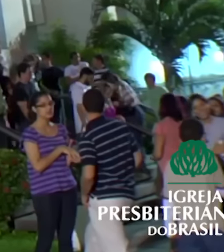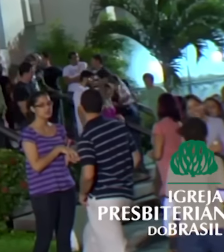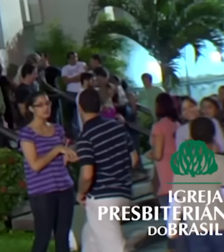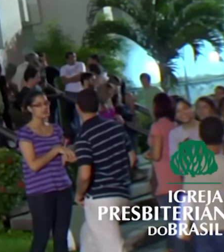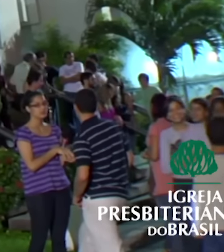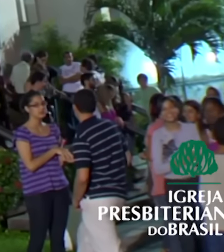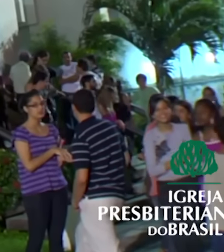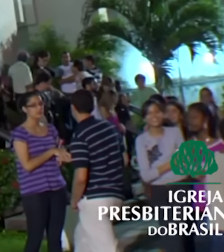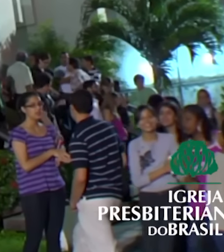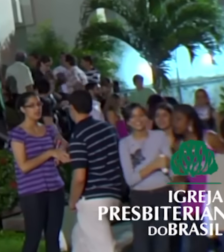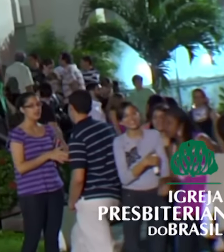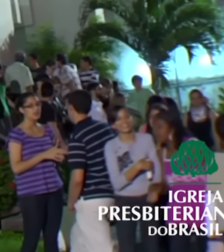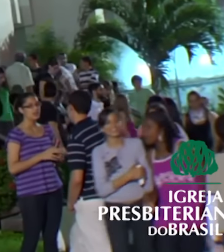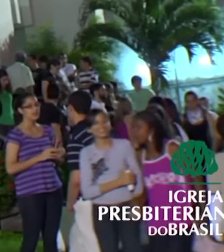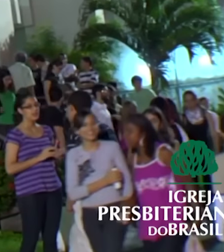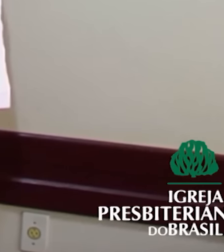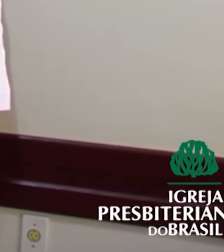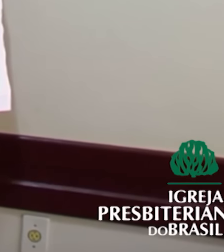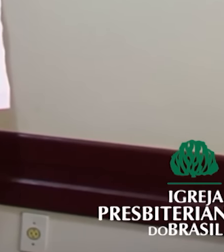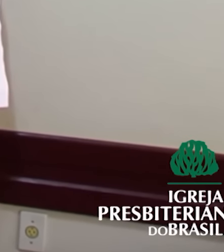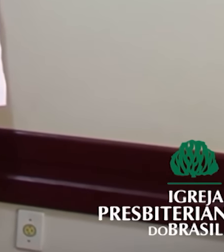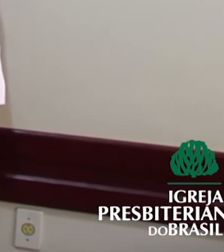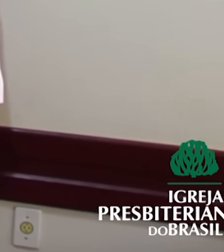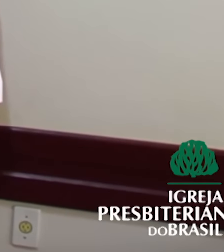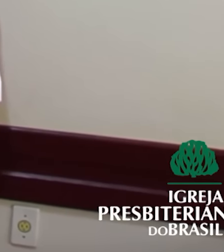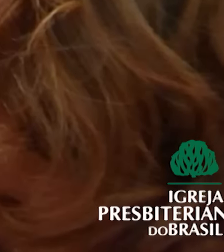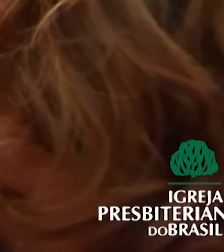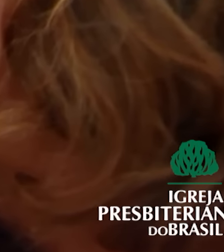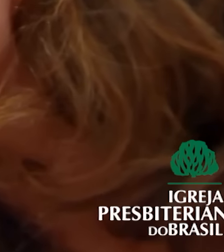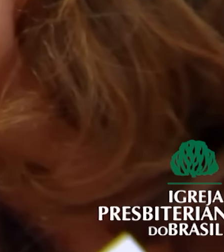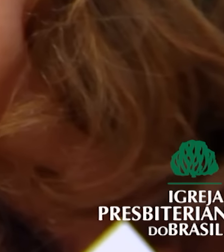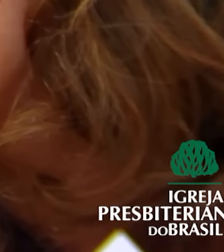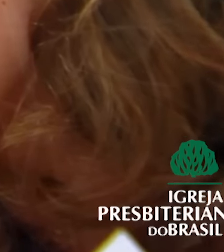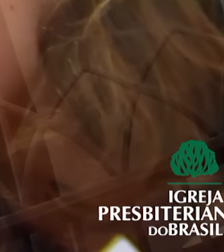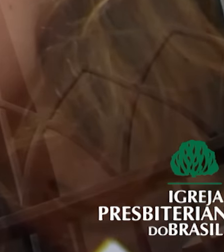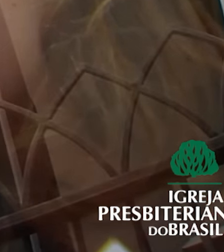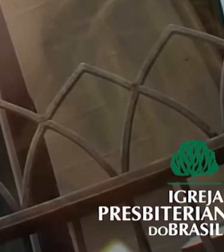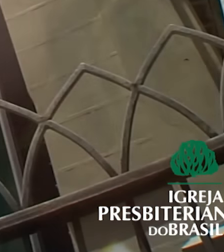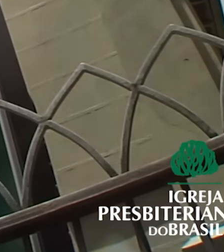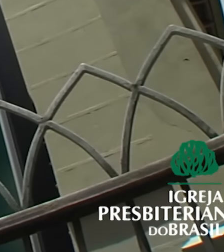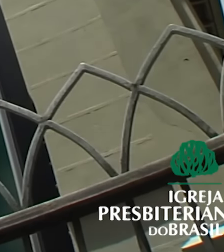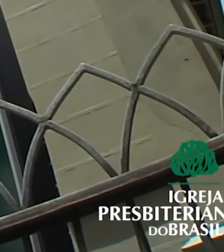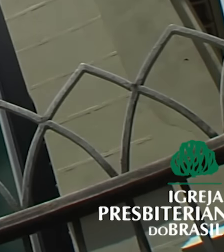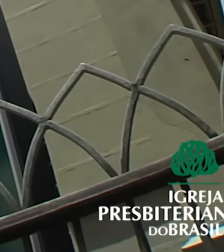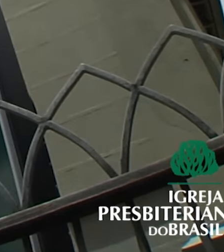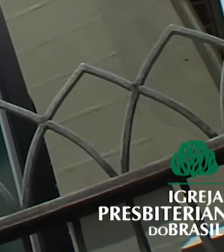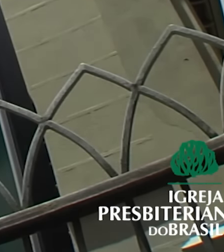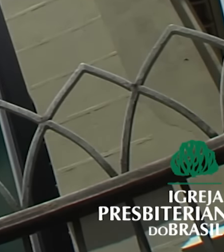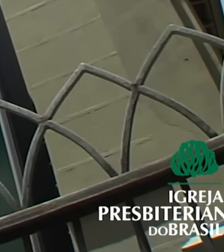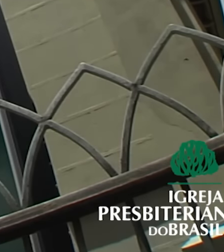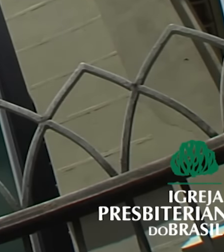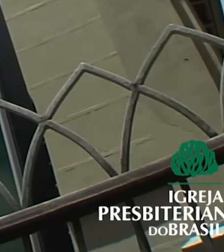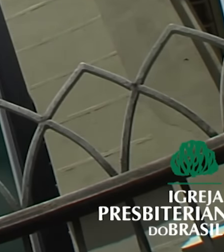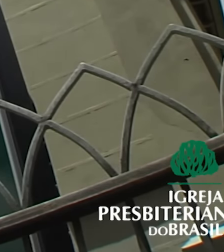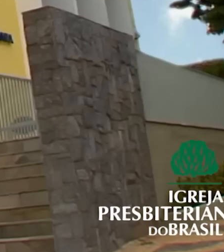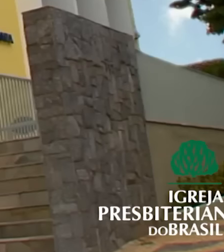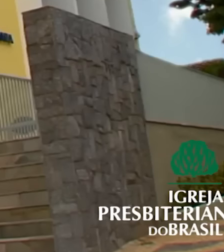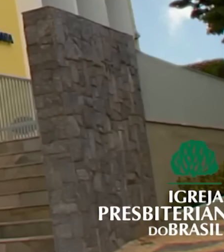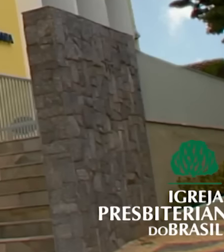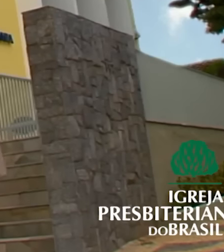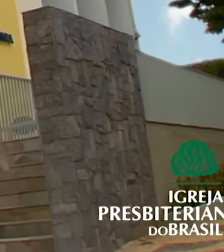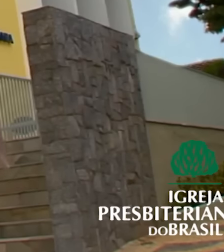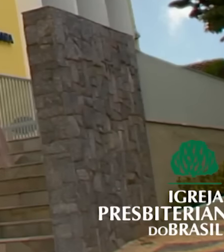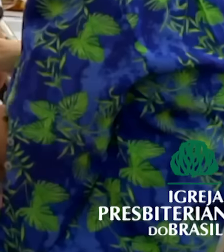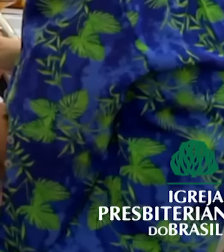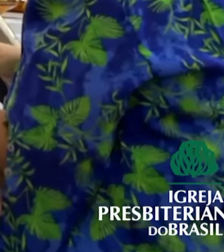apresentar o evangelho da graça de Jesus aos brasileiros. Ao longo desses 161 anos de história,